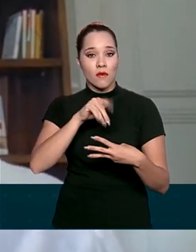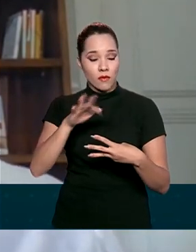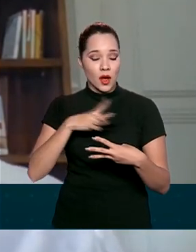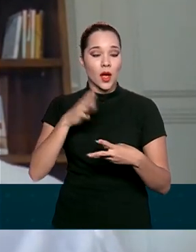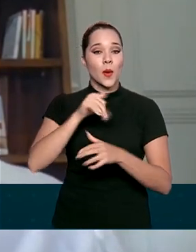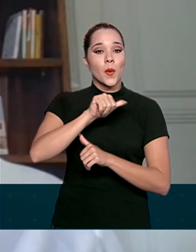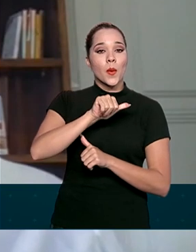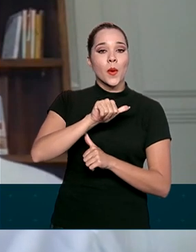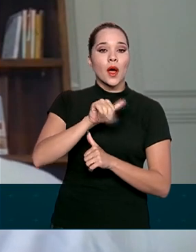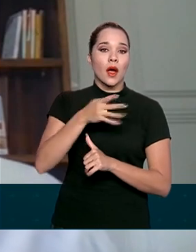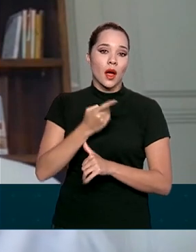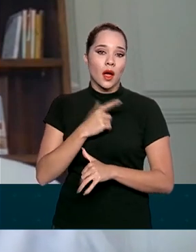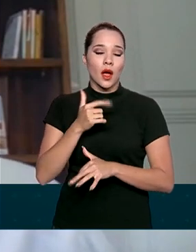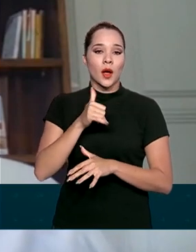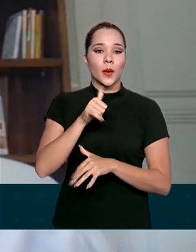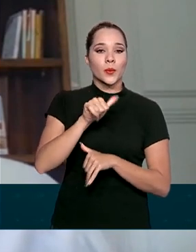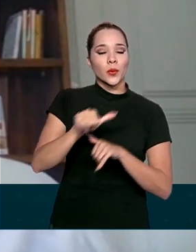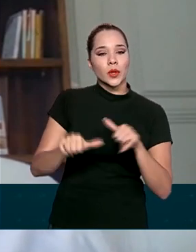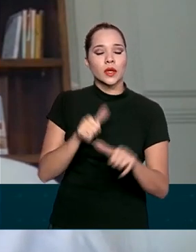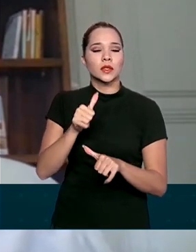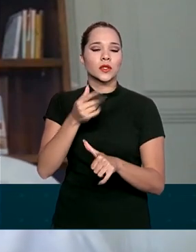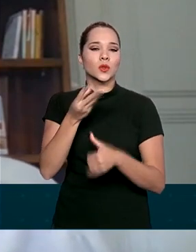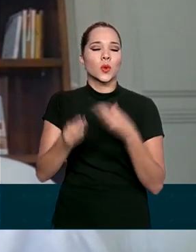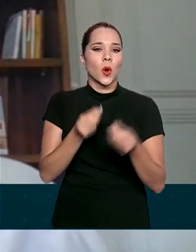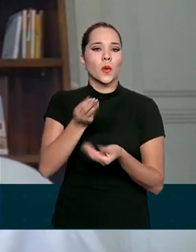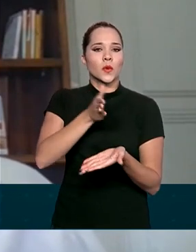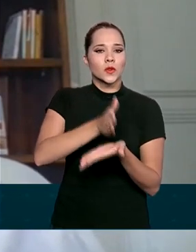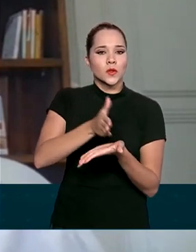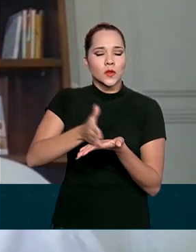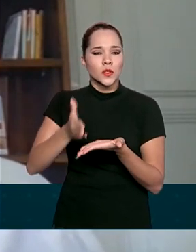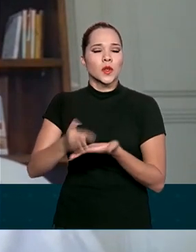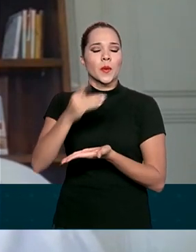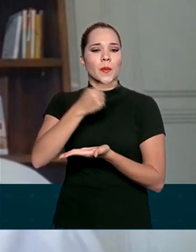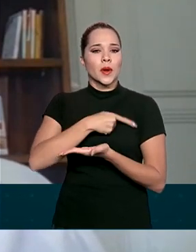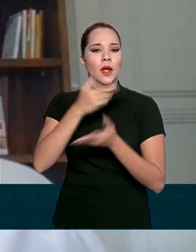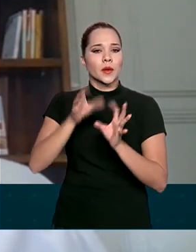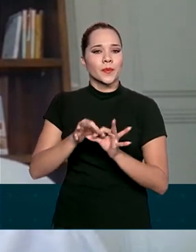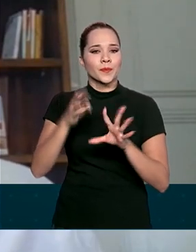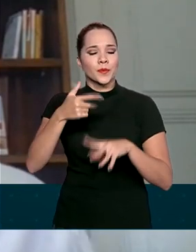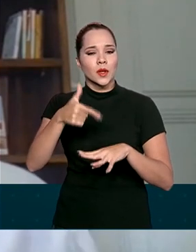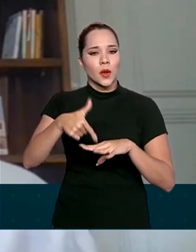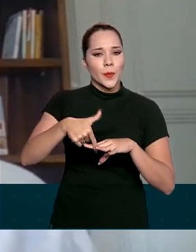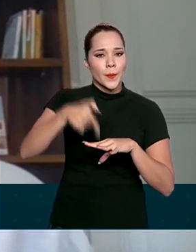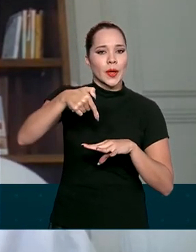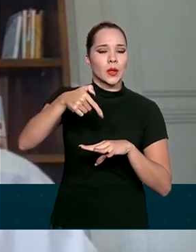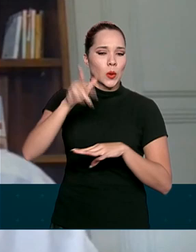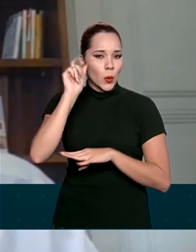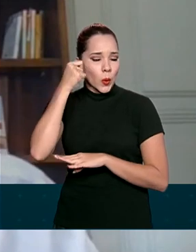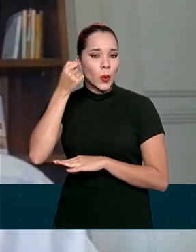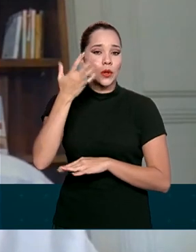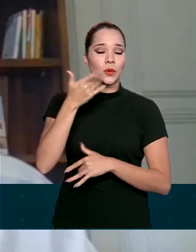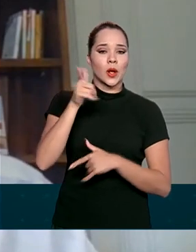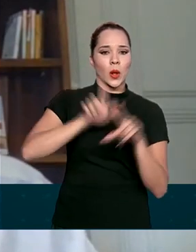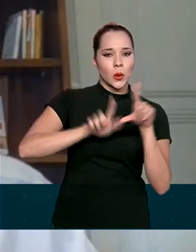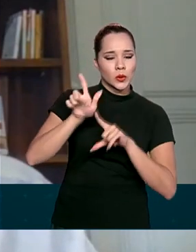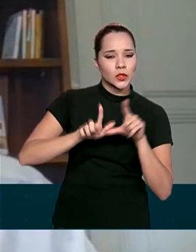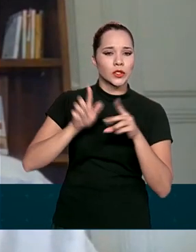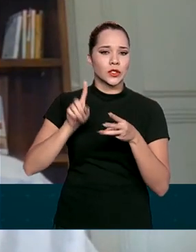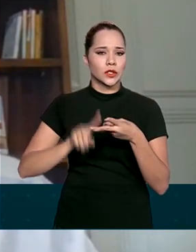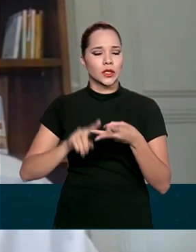de partilha. para concessões, em petróleo, a logística, a cabotagem.